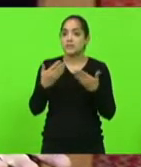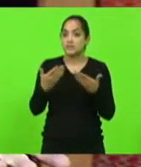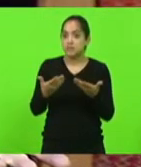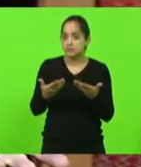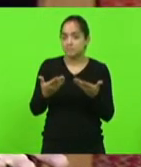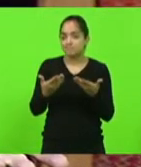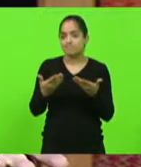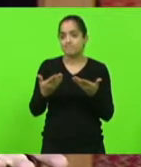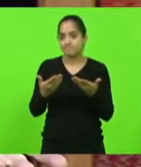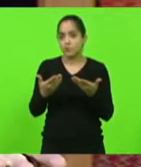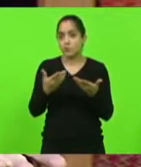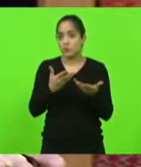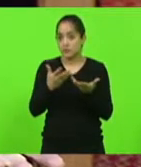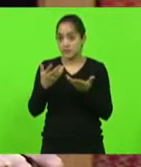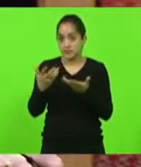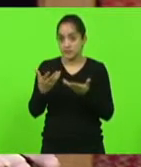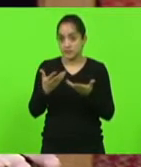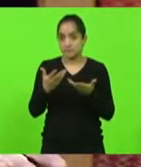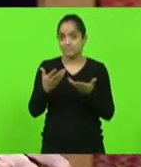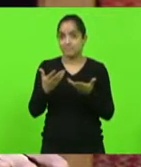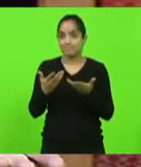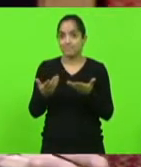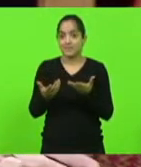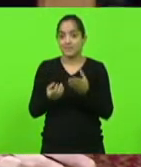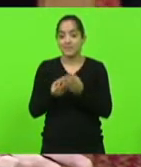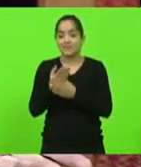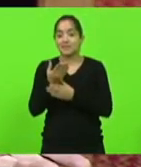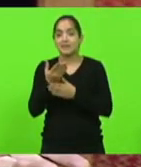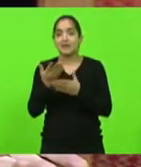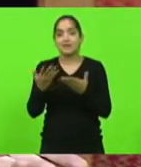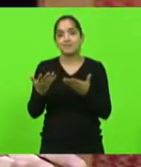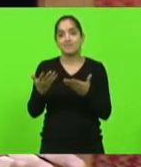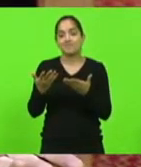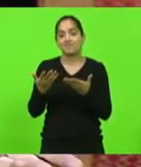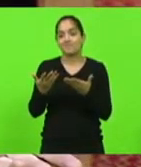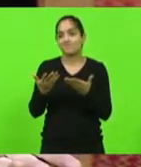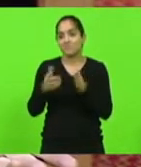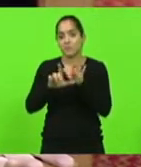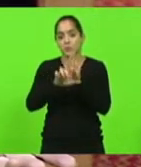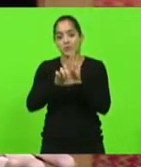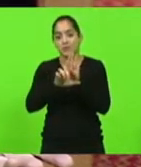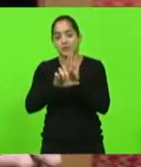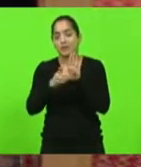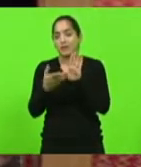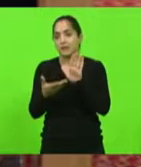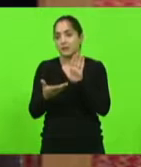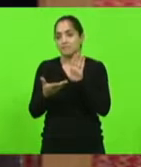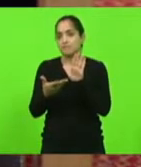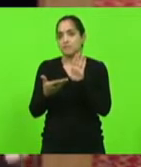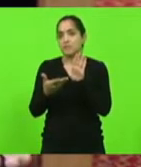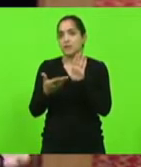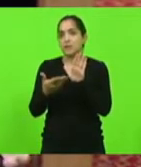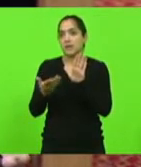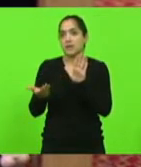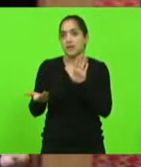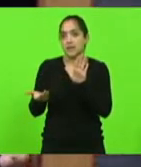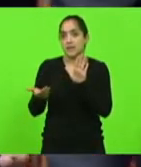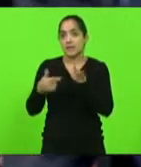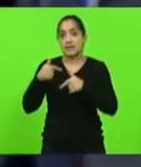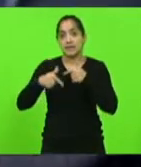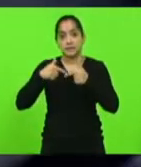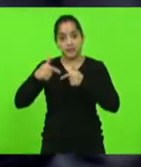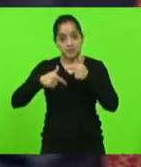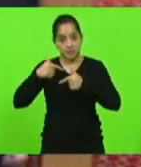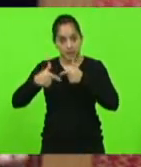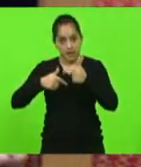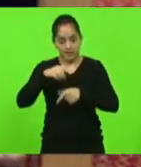se buscando criar numa lei é um absurdo. A pessoa, quem trabalha nessa